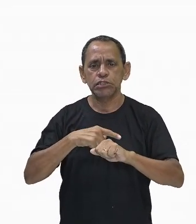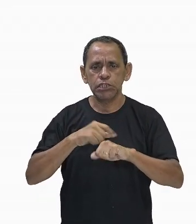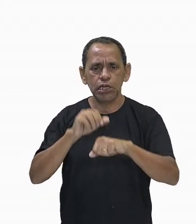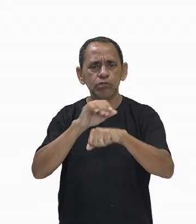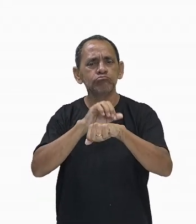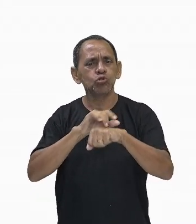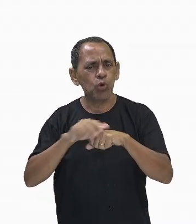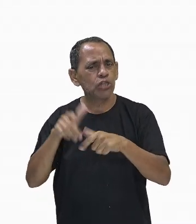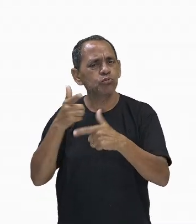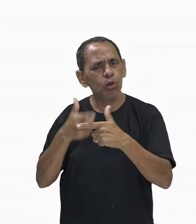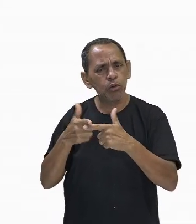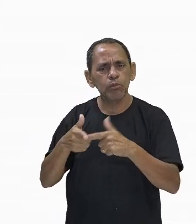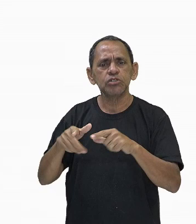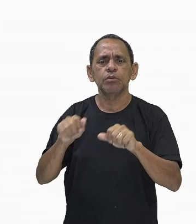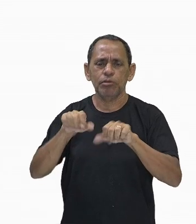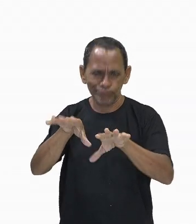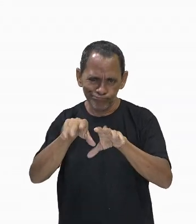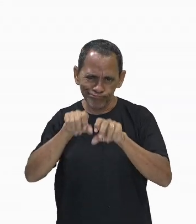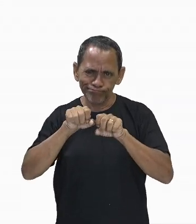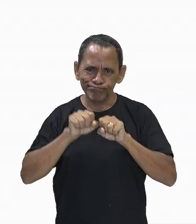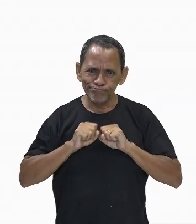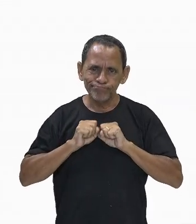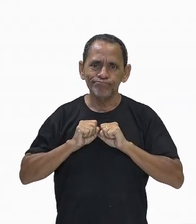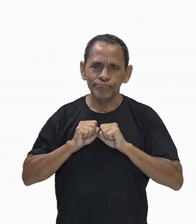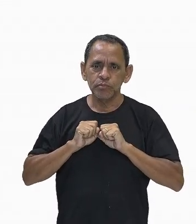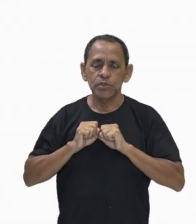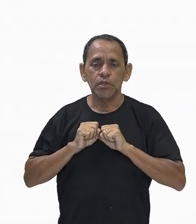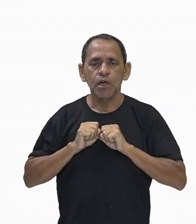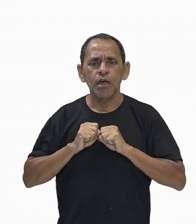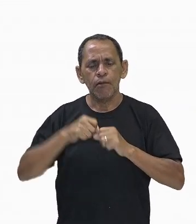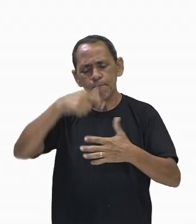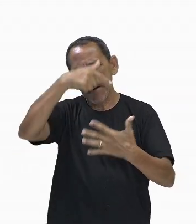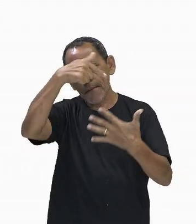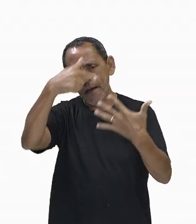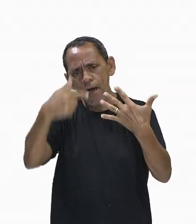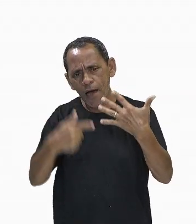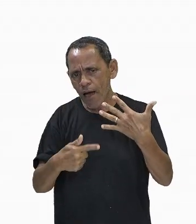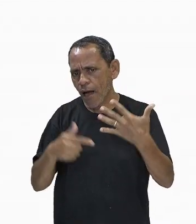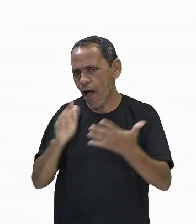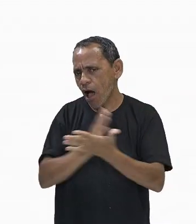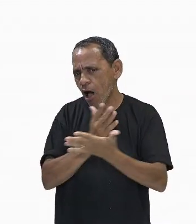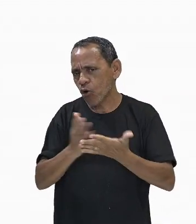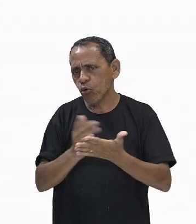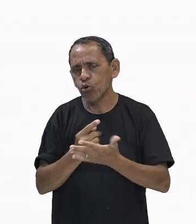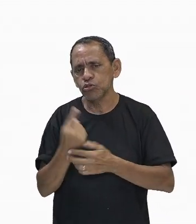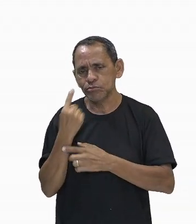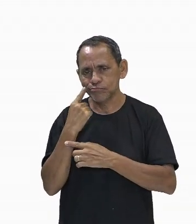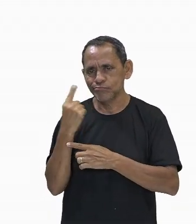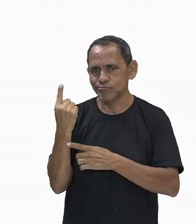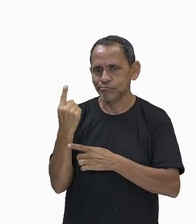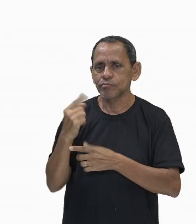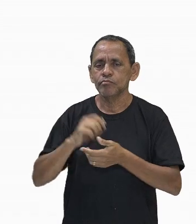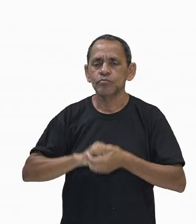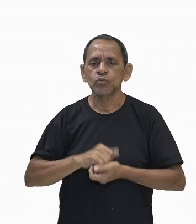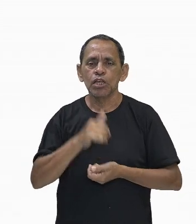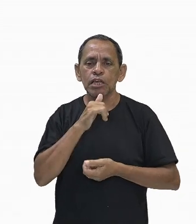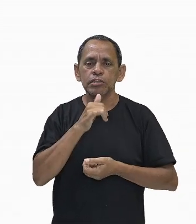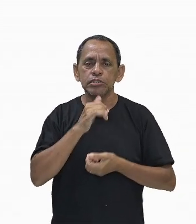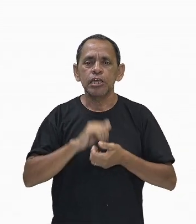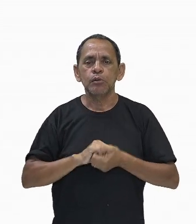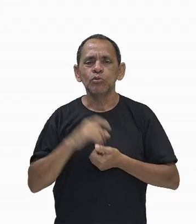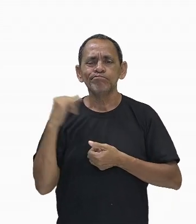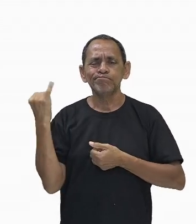que ele pode estar enfraquecido por vários fatores. Apresento a vocês aí um exemplo muito